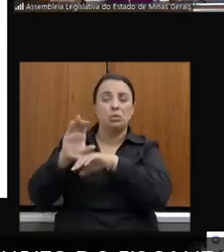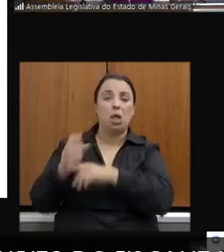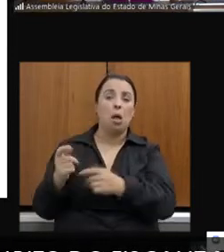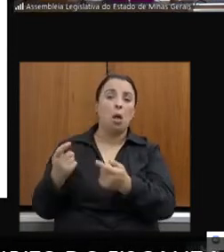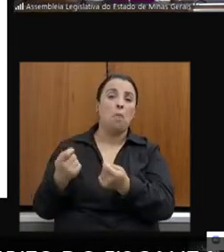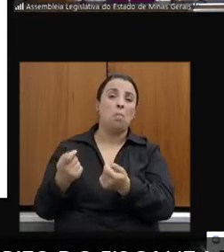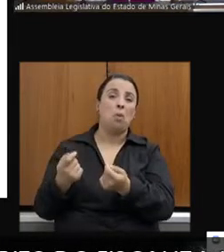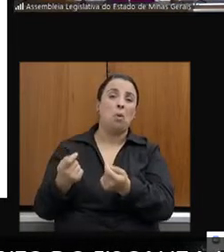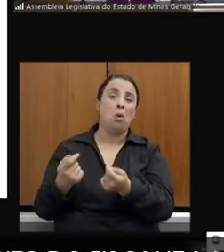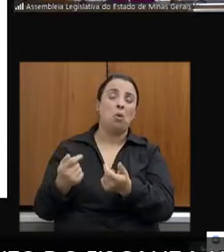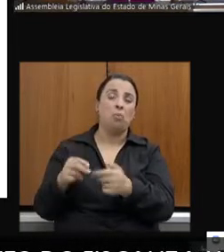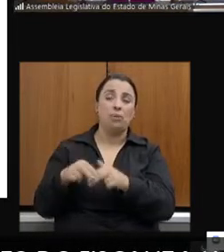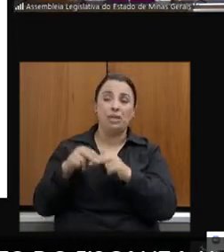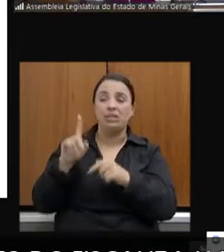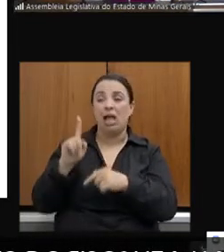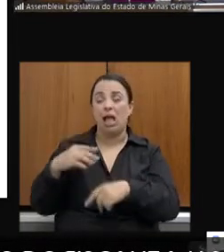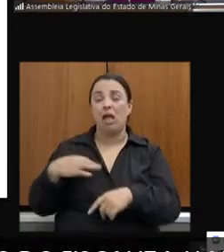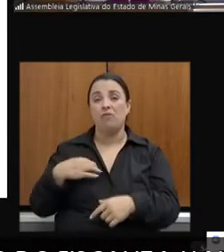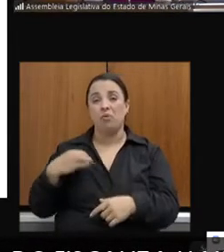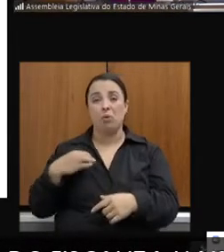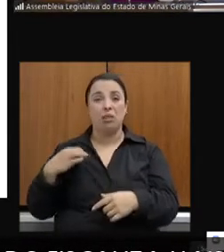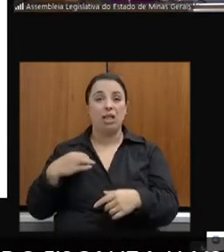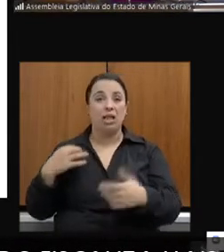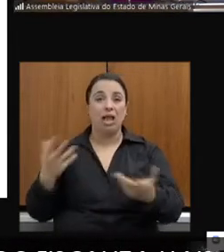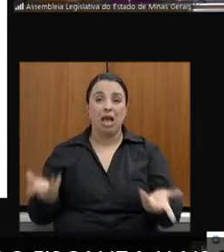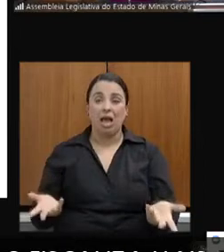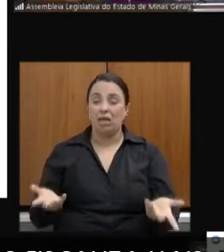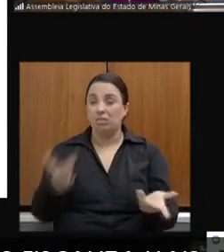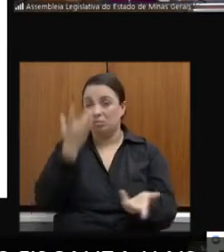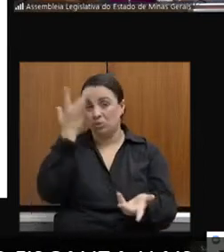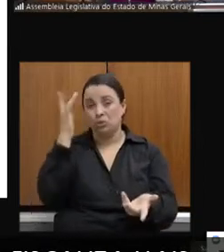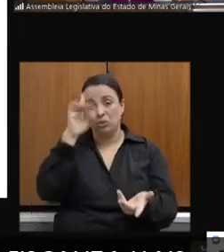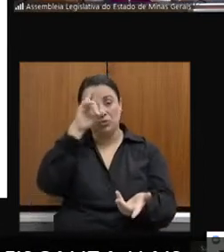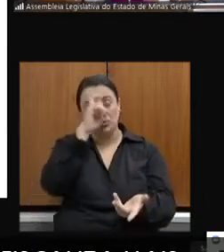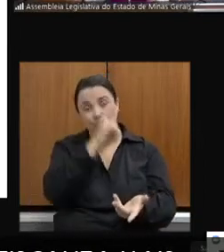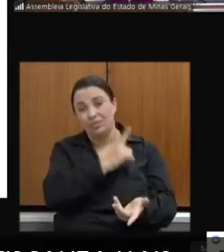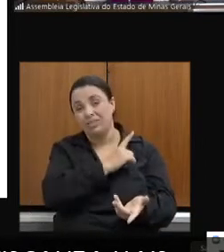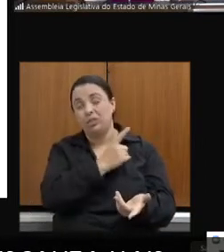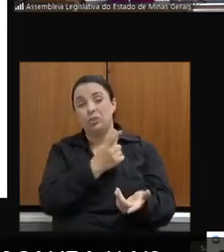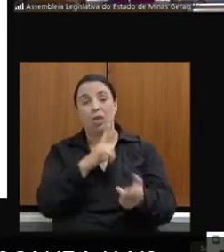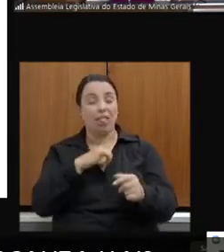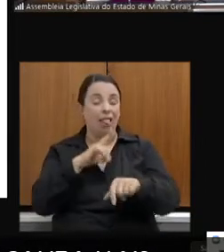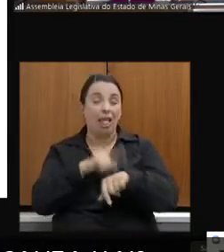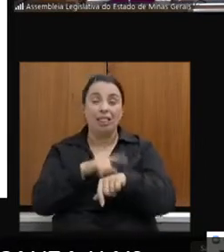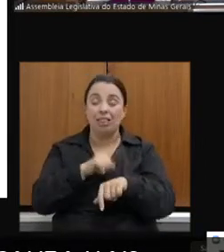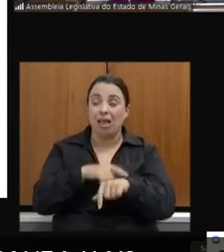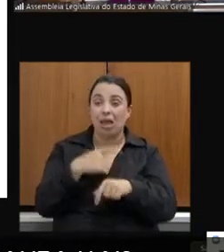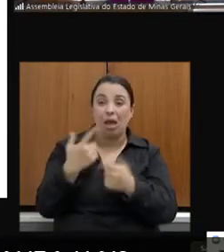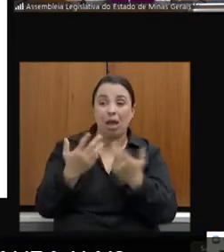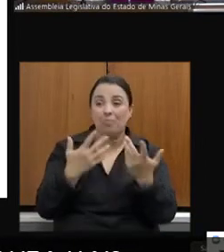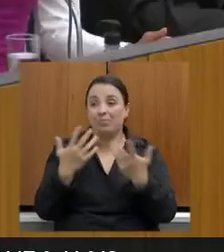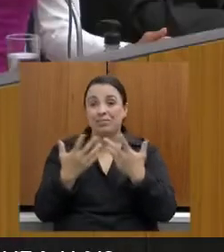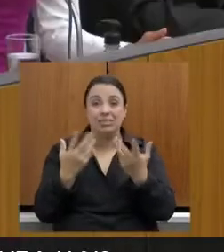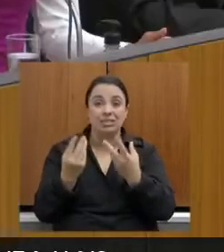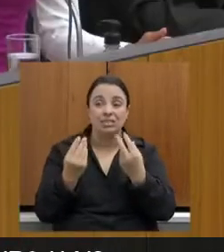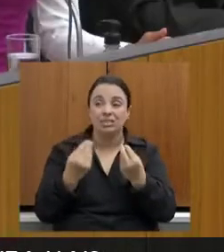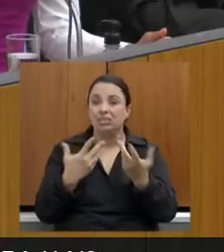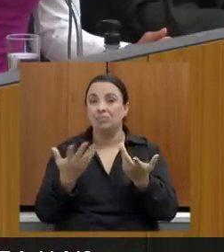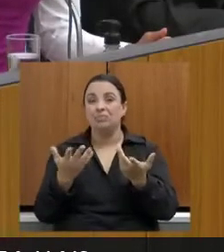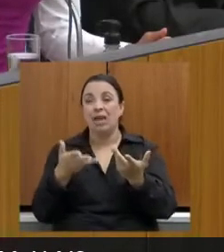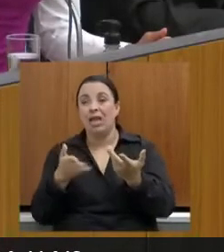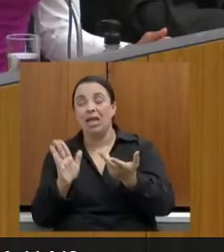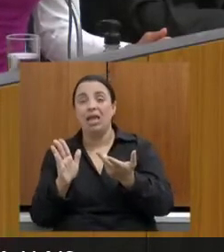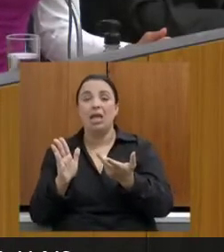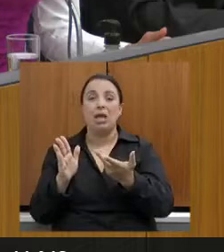voluntariado. Então, as pessoas têm dificuldade de encontrar ali um tempo para poder dispor e participar